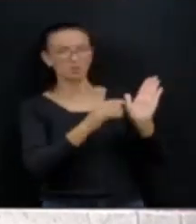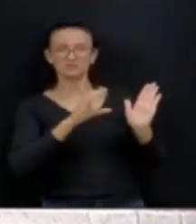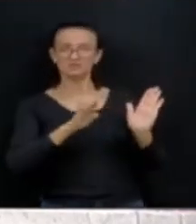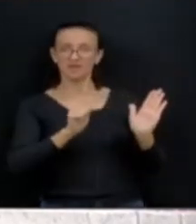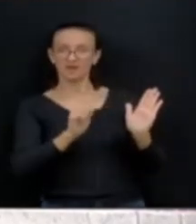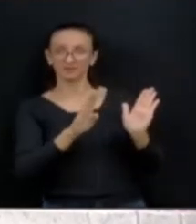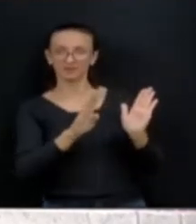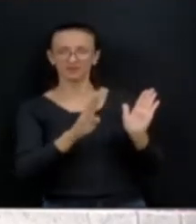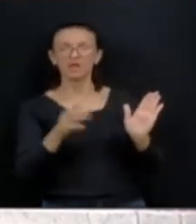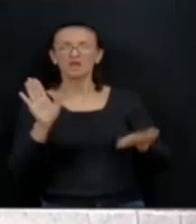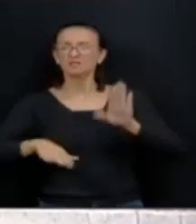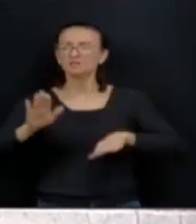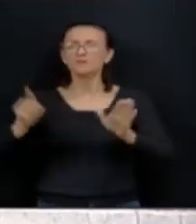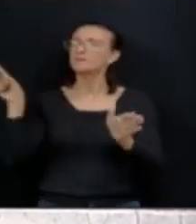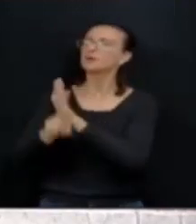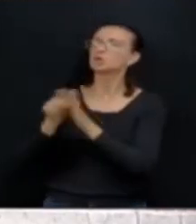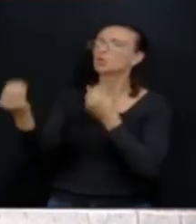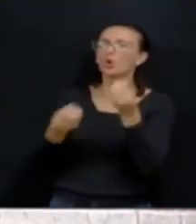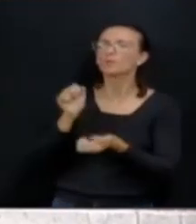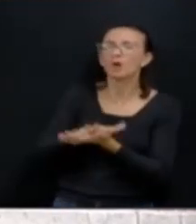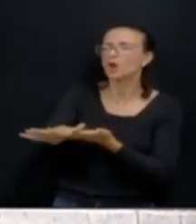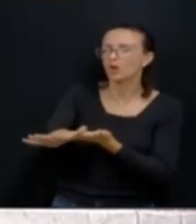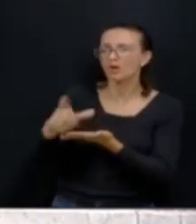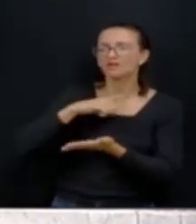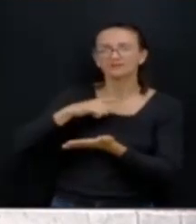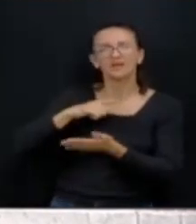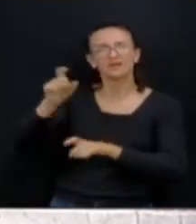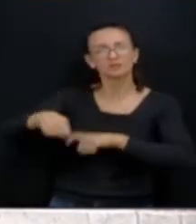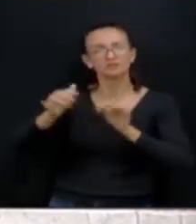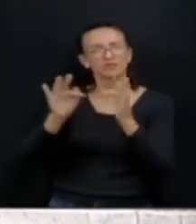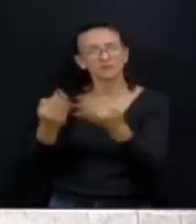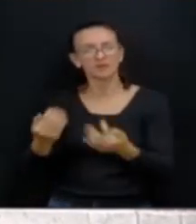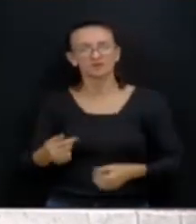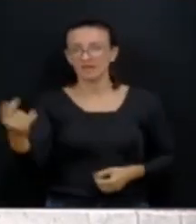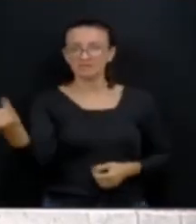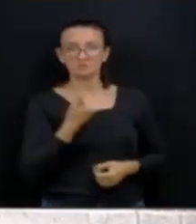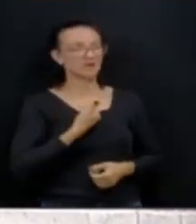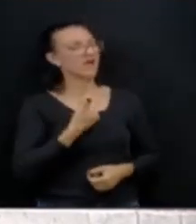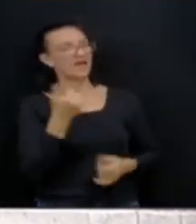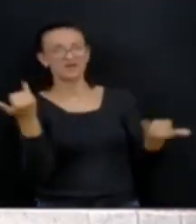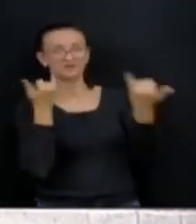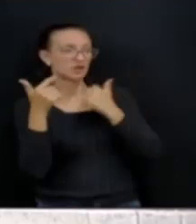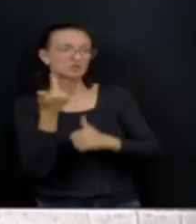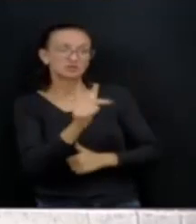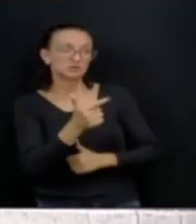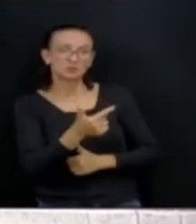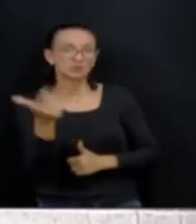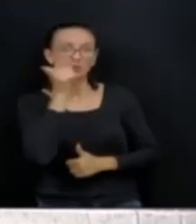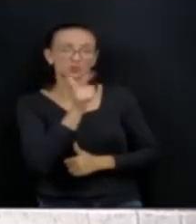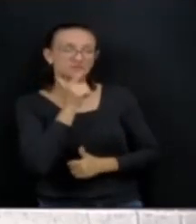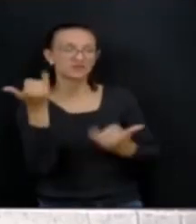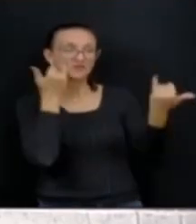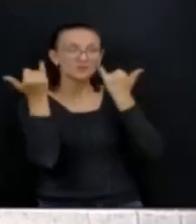do gasto em agricultura familiar, a SEAB respondeu o seguinte. Informamos que não foi possível obter os valores gastos